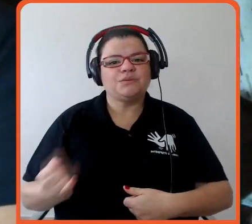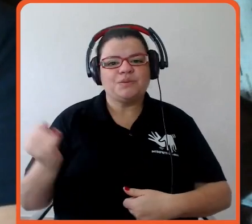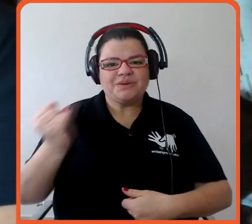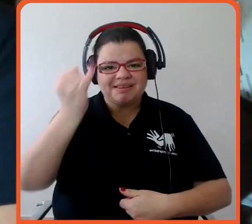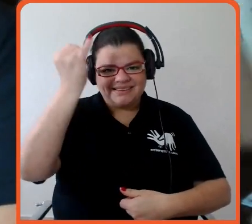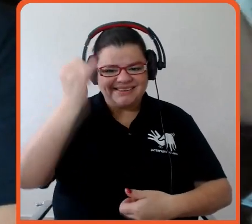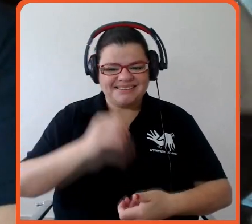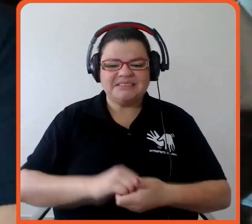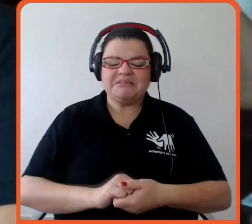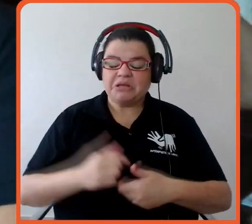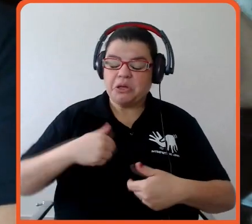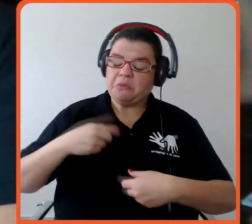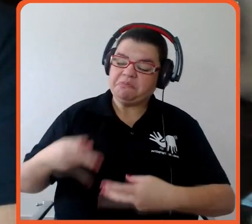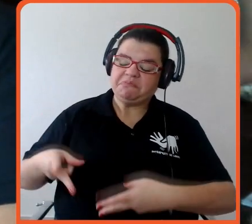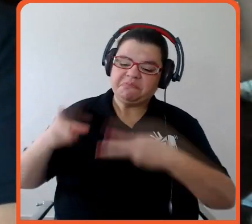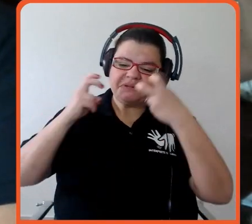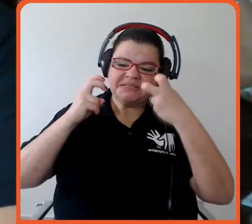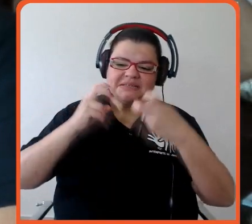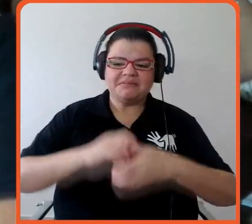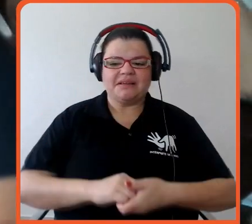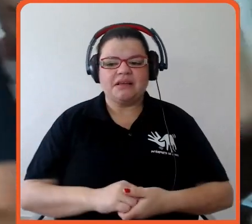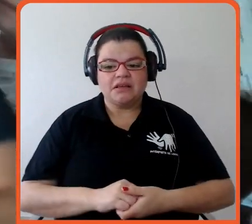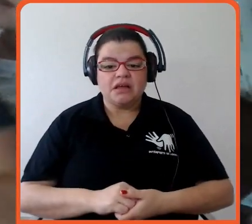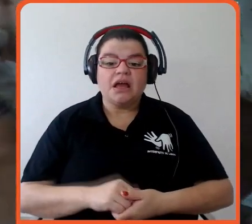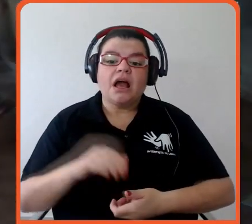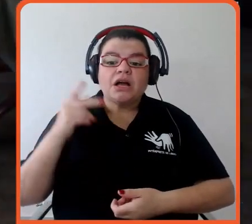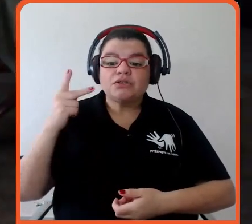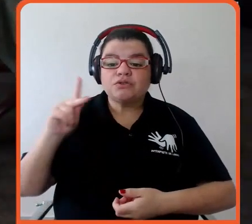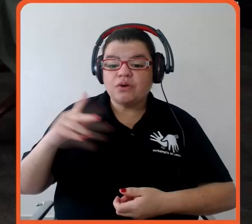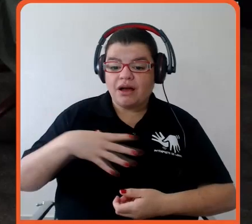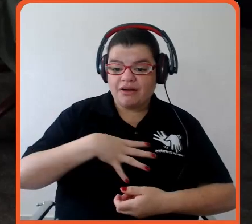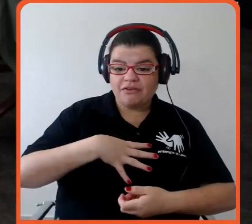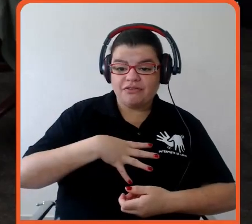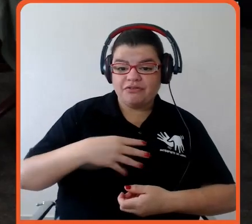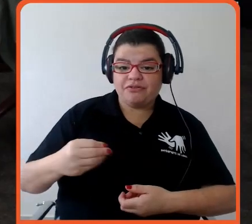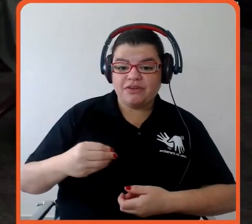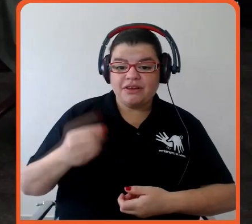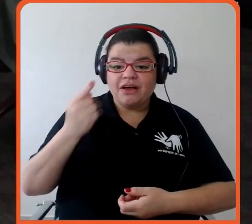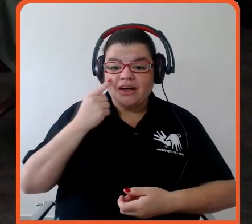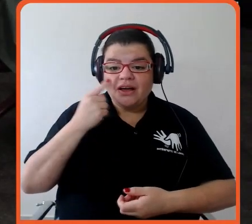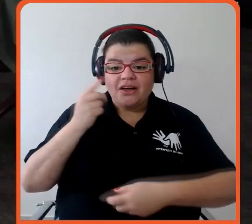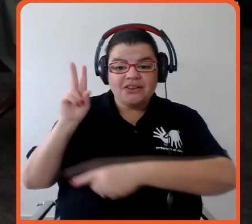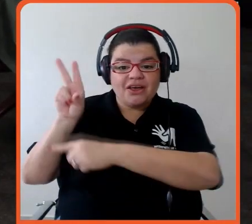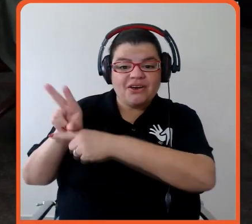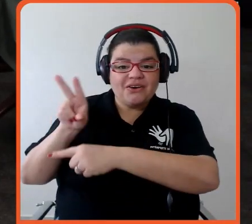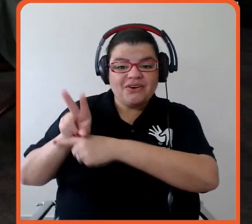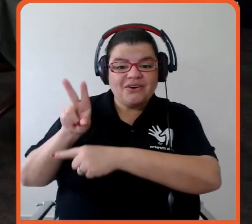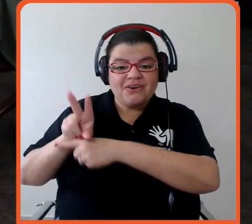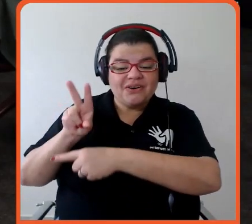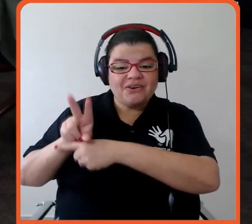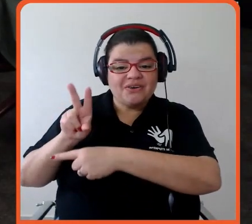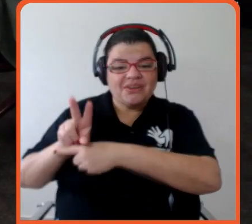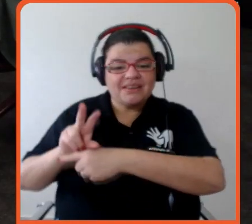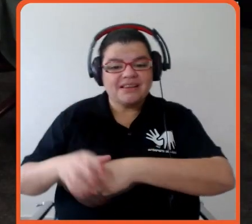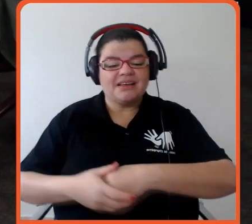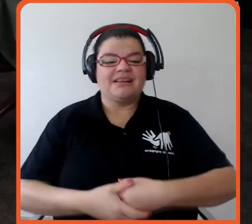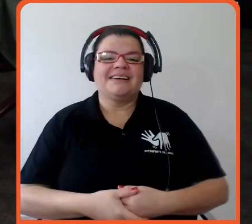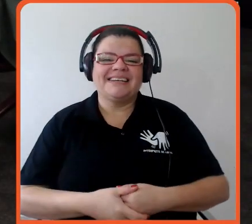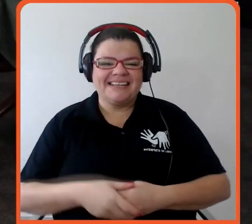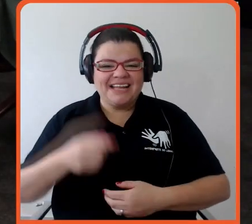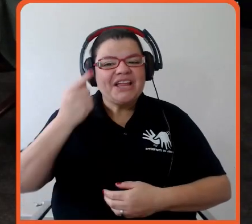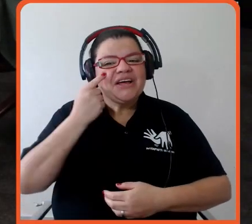Obrigado, Guilherme. E sua filhinha está aí, a gente tem que cuidar do futuro dela, né, é disso que a gente está falando,